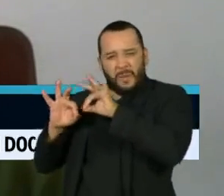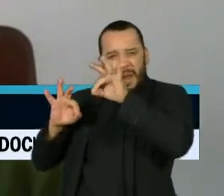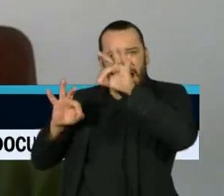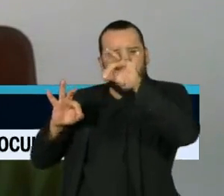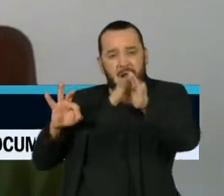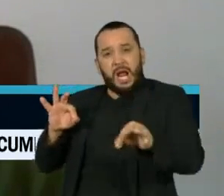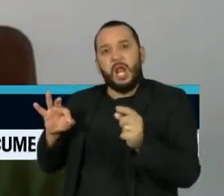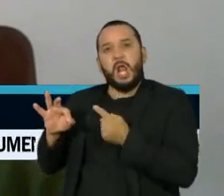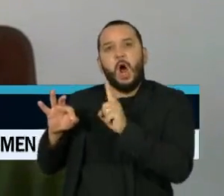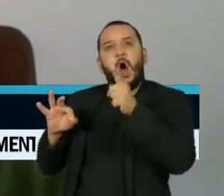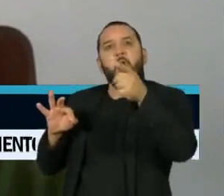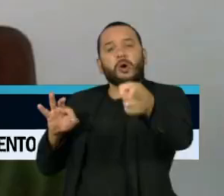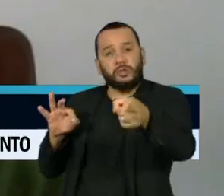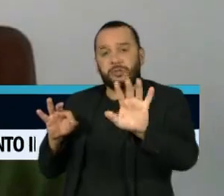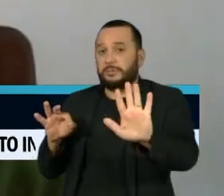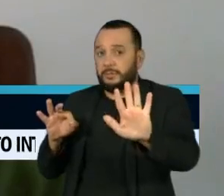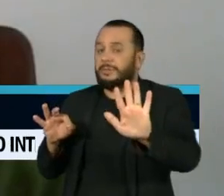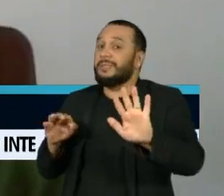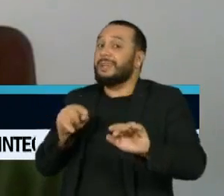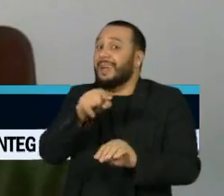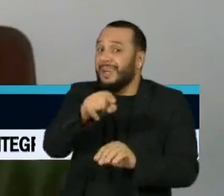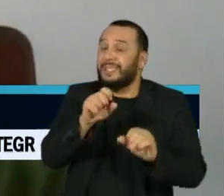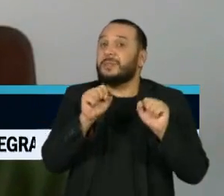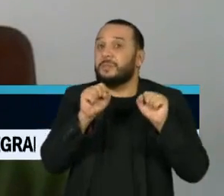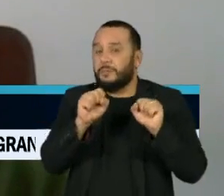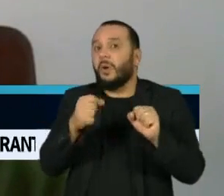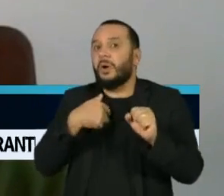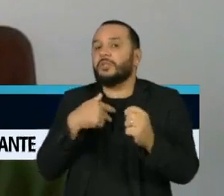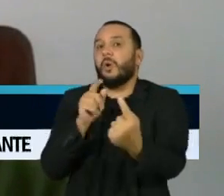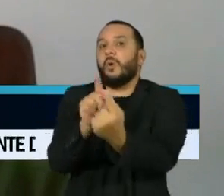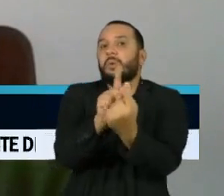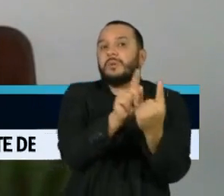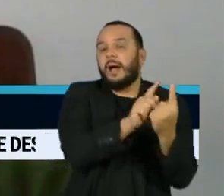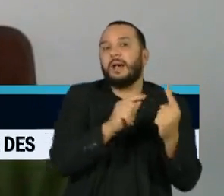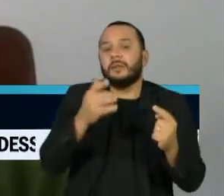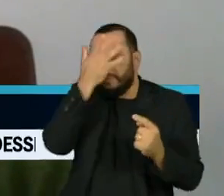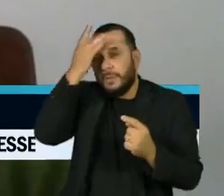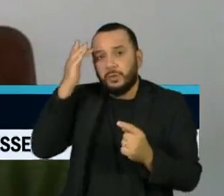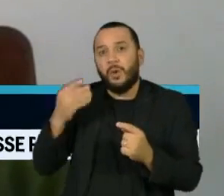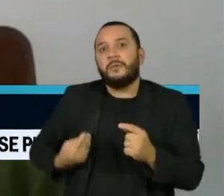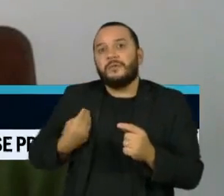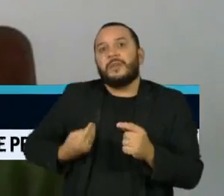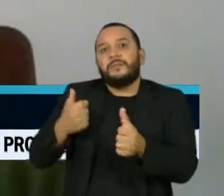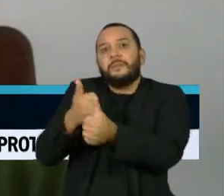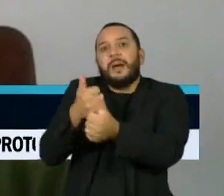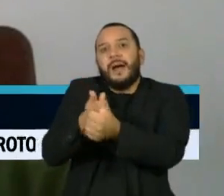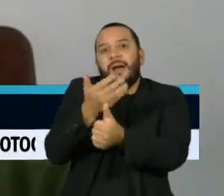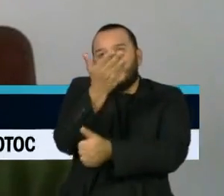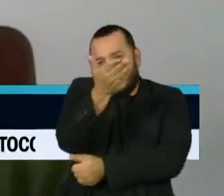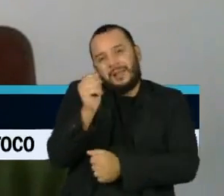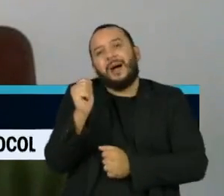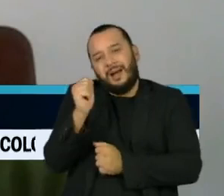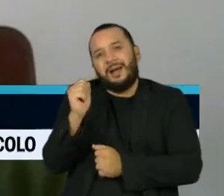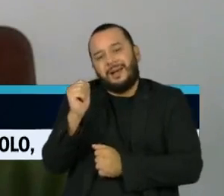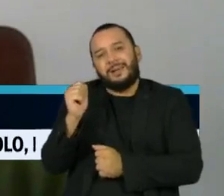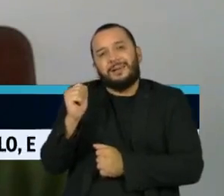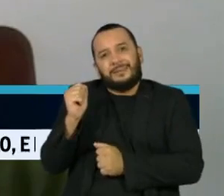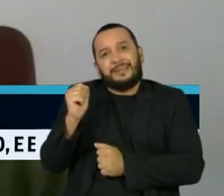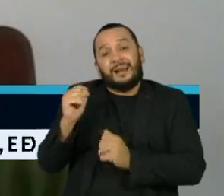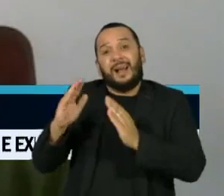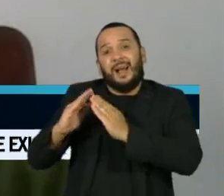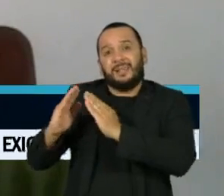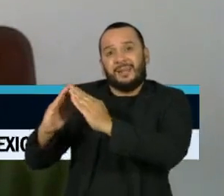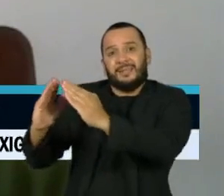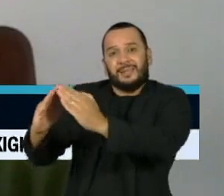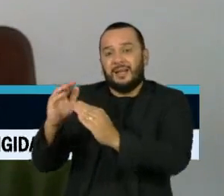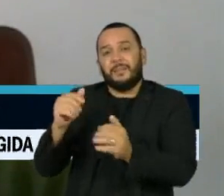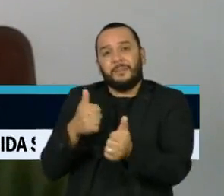contatos diretos com ribeirinhos da região. E isso preocupa muito na medida em que